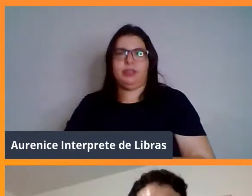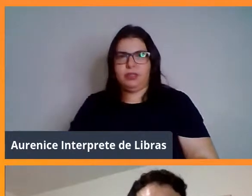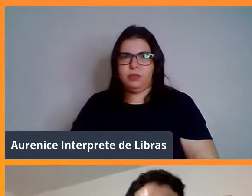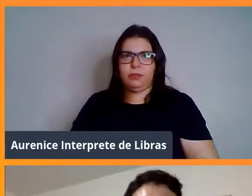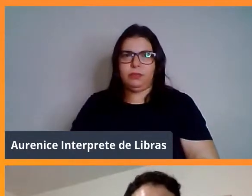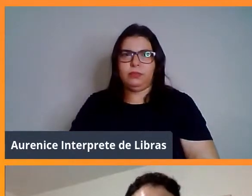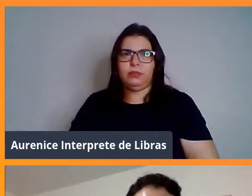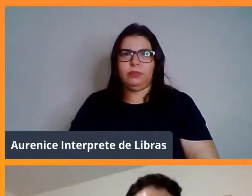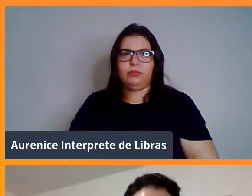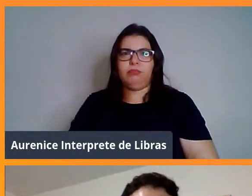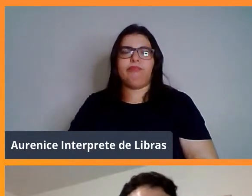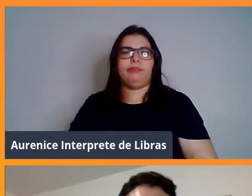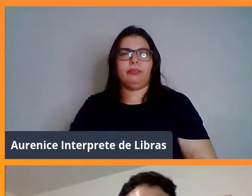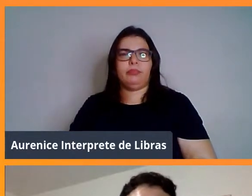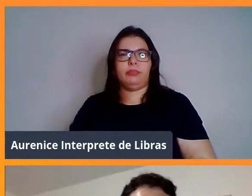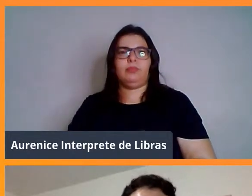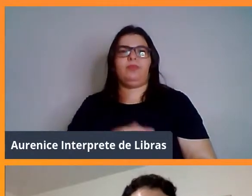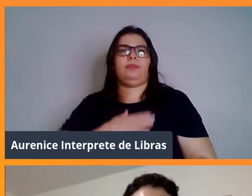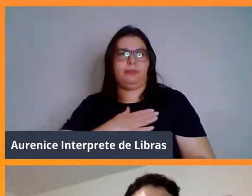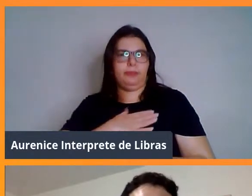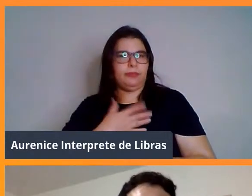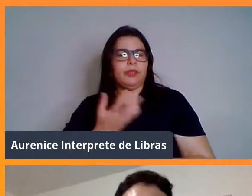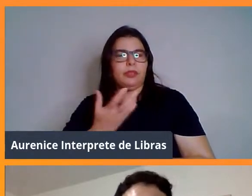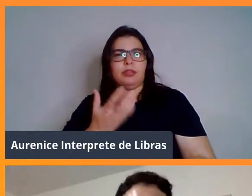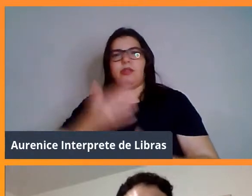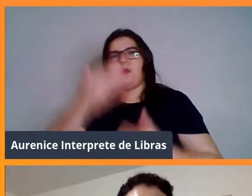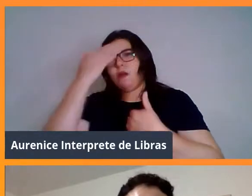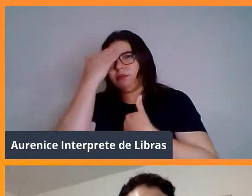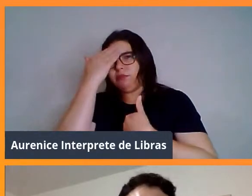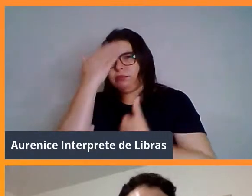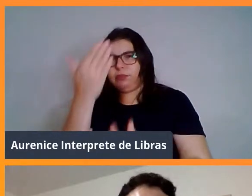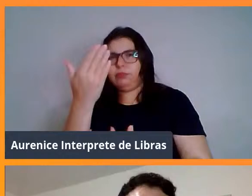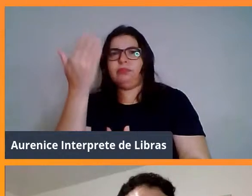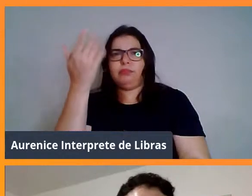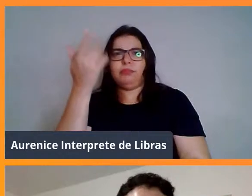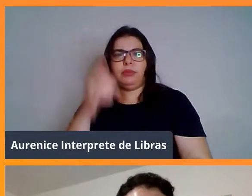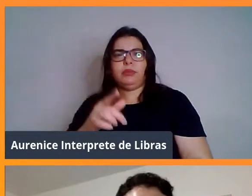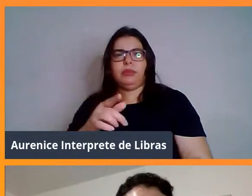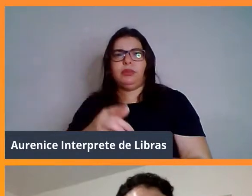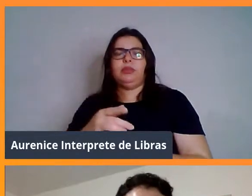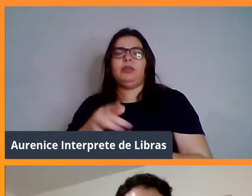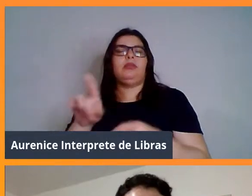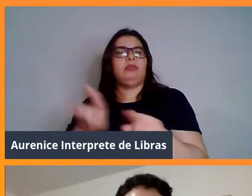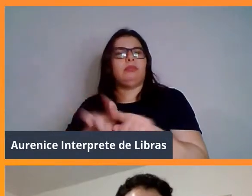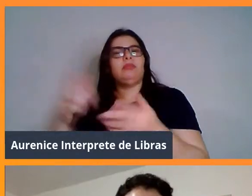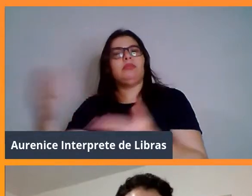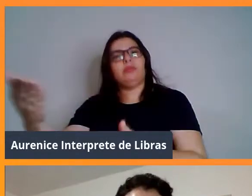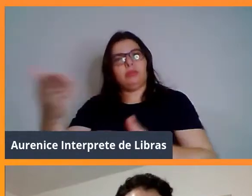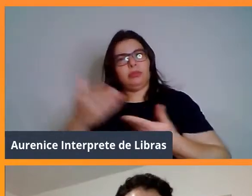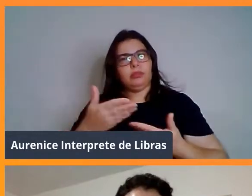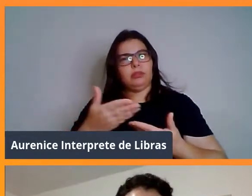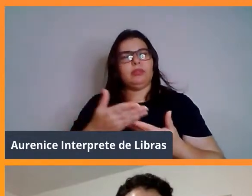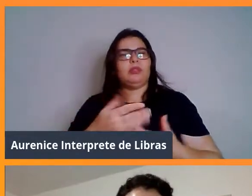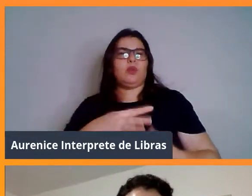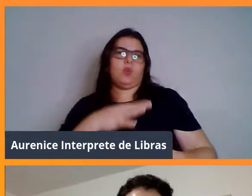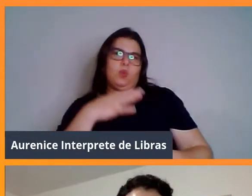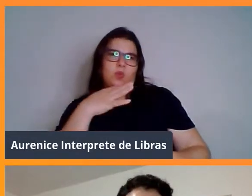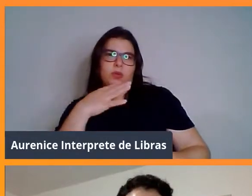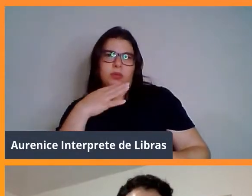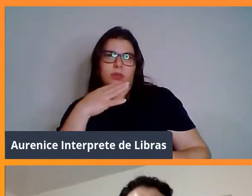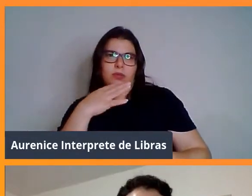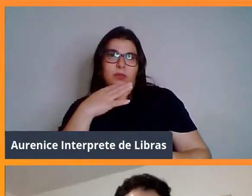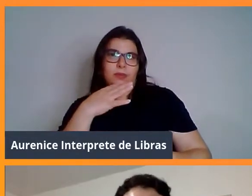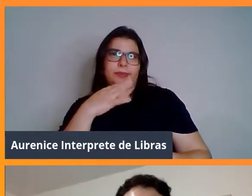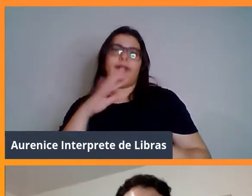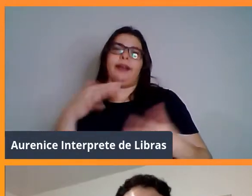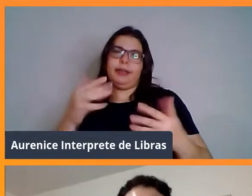Eu gostaria de agradecer mais uma vez e deixar o convite para quem quiser conhecer o laboratório, obviamente, quando a gente acabar, né, a